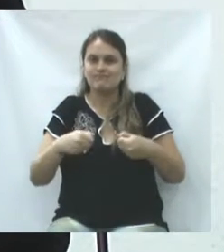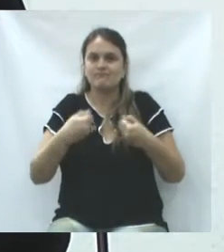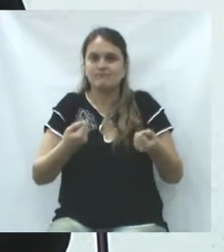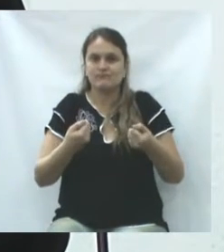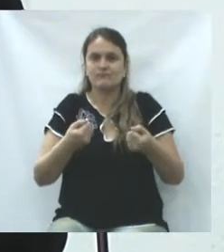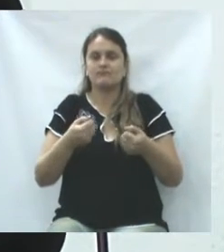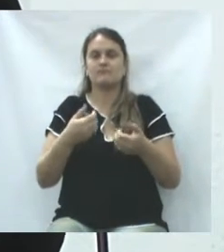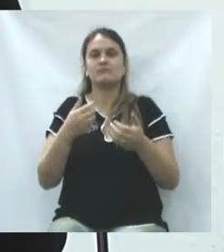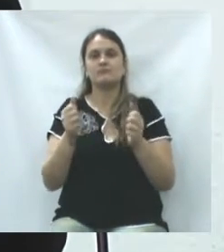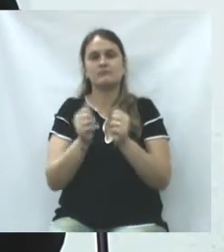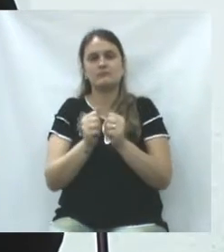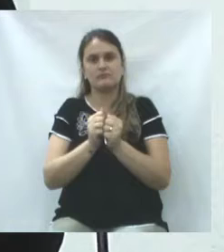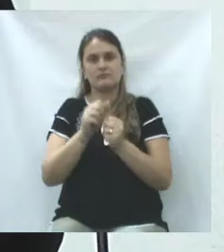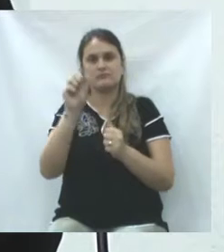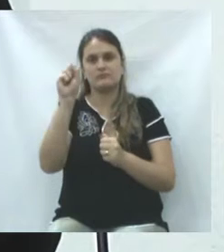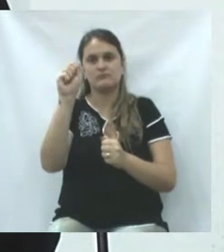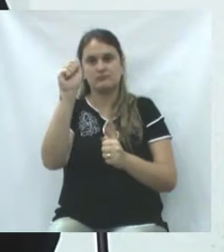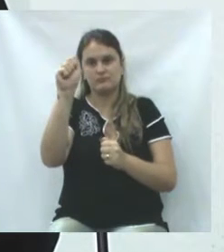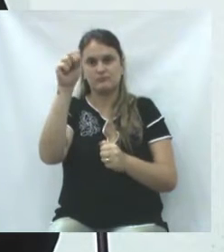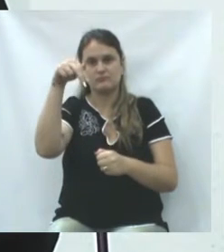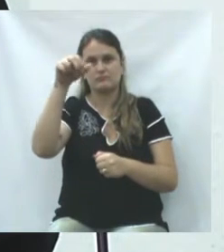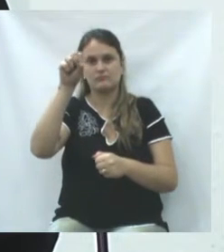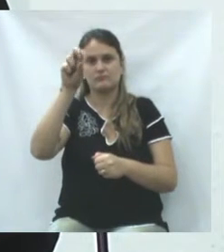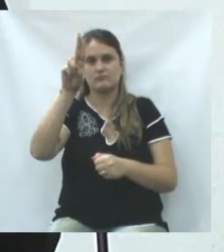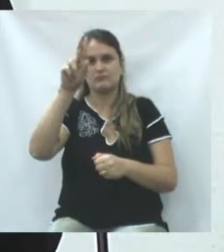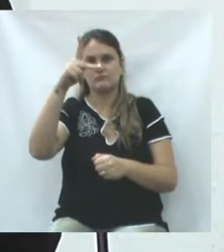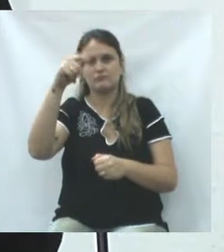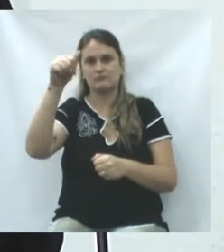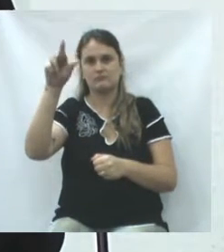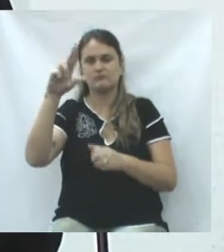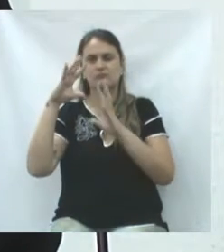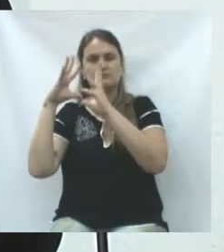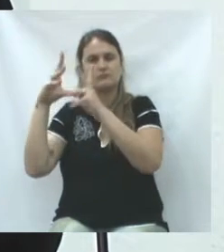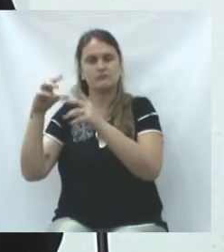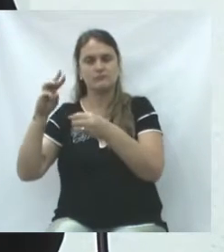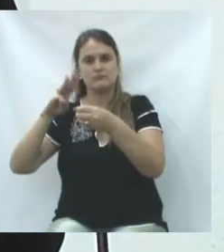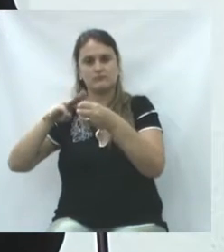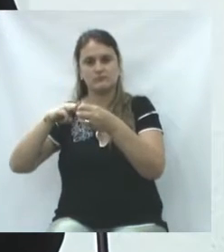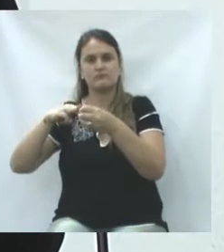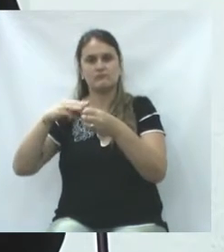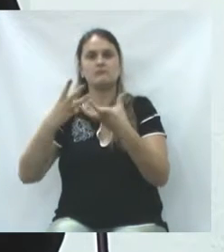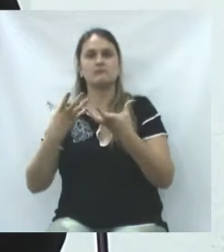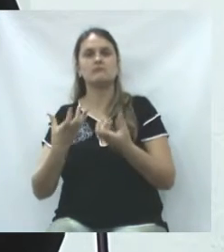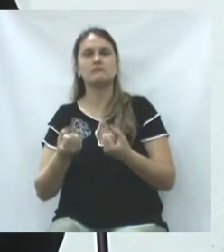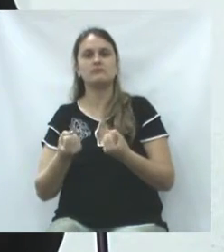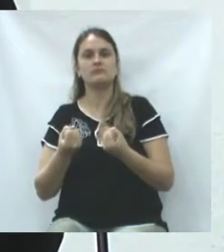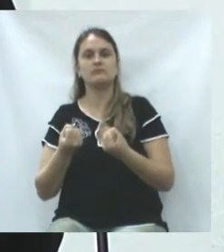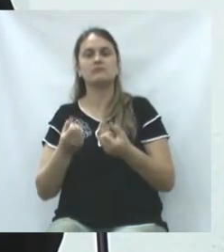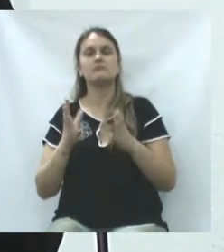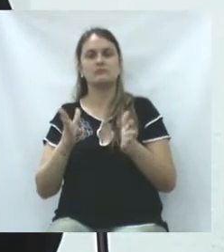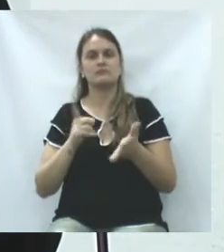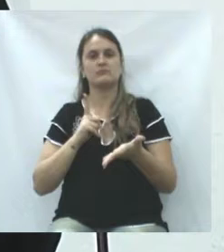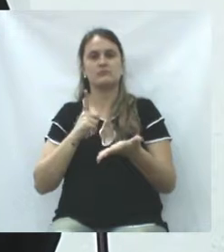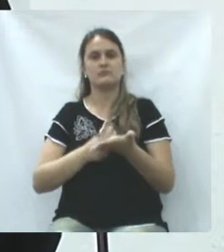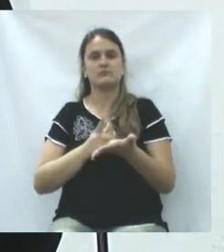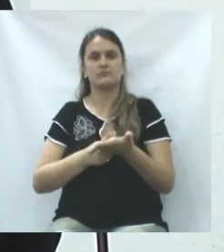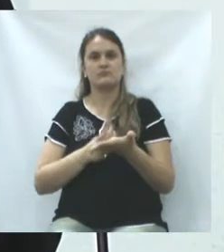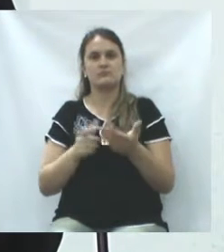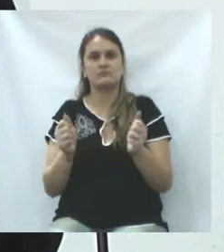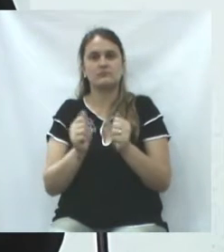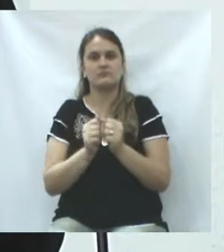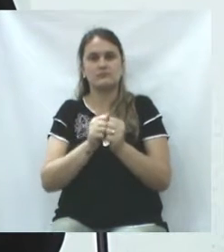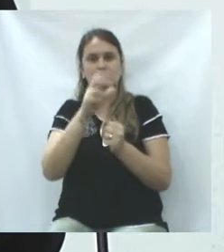potencializar esforços junto com a ANSULPAR, todos os municípios concordando, e esse acordo já existe,